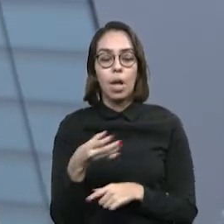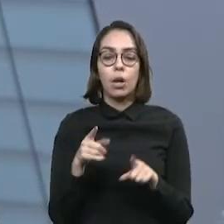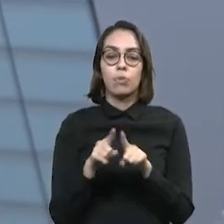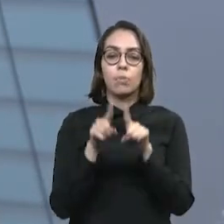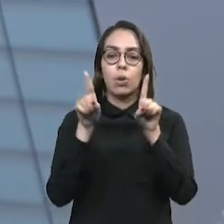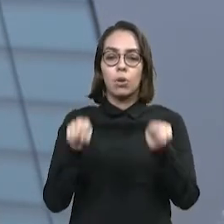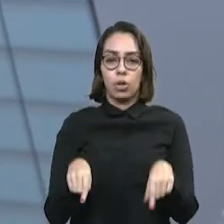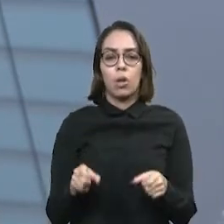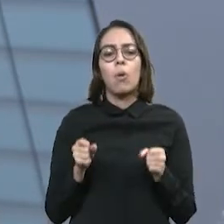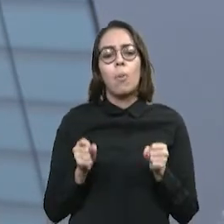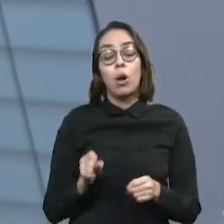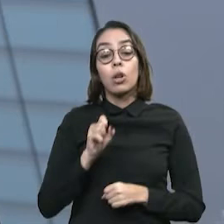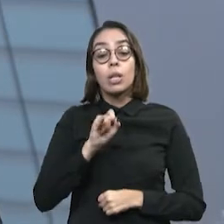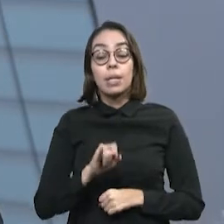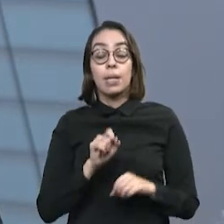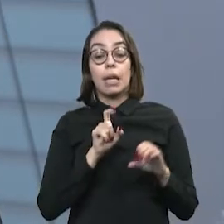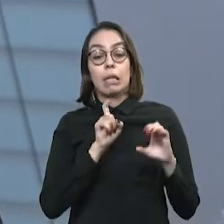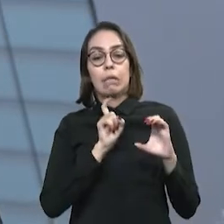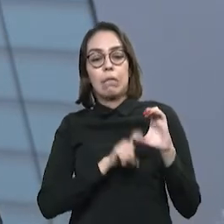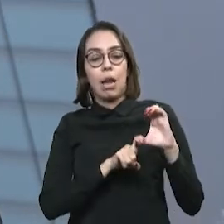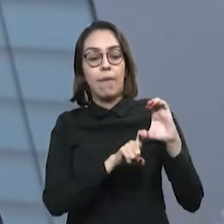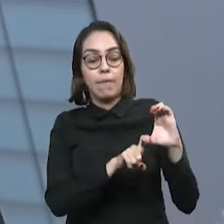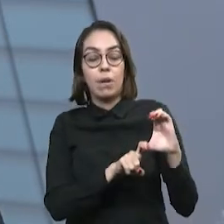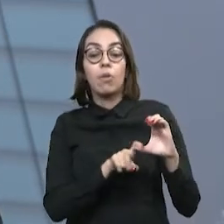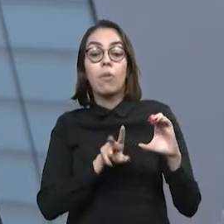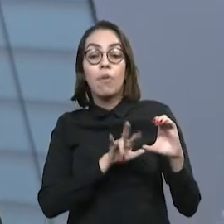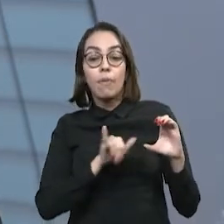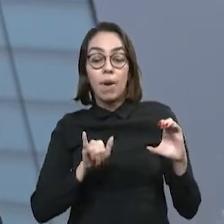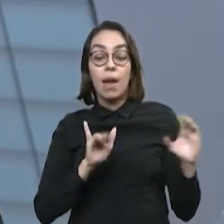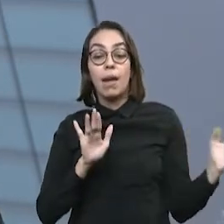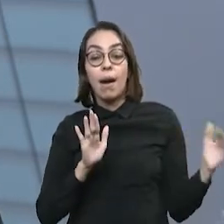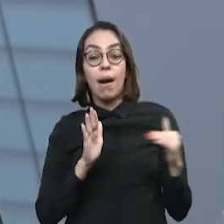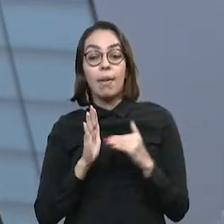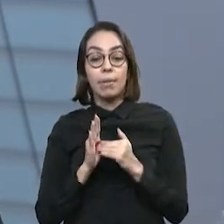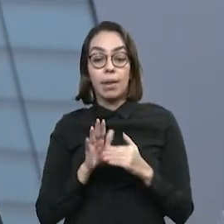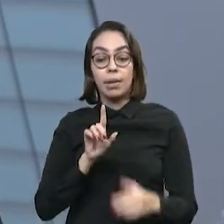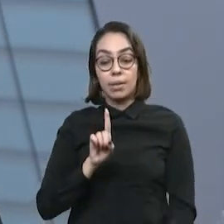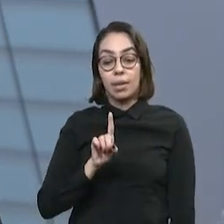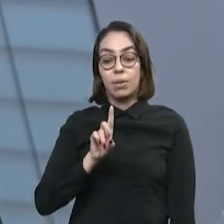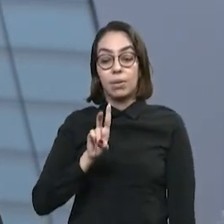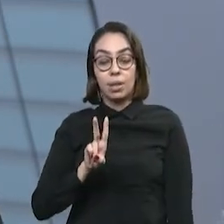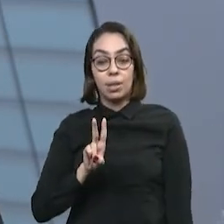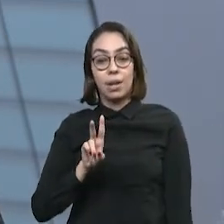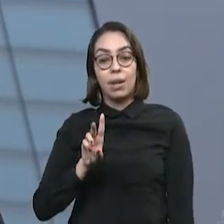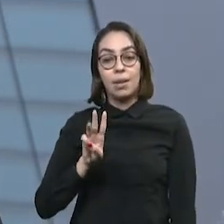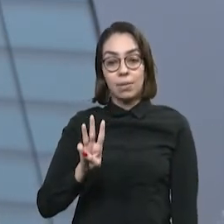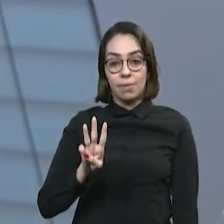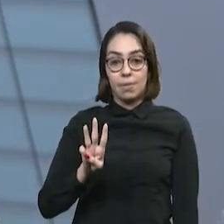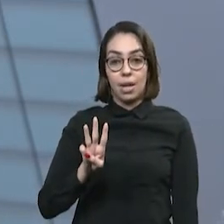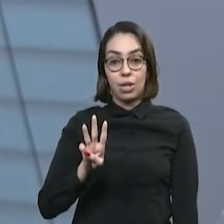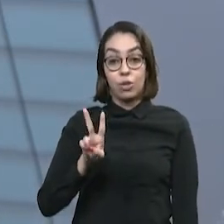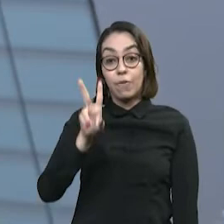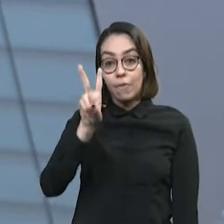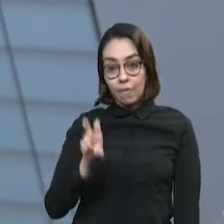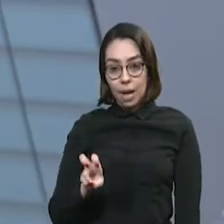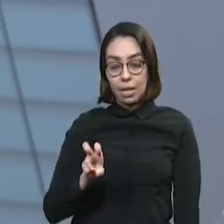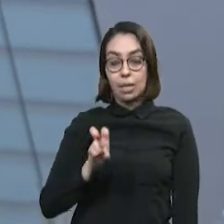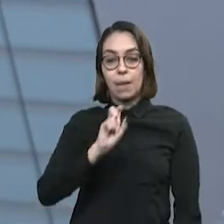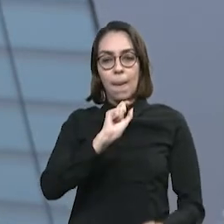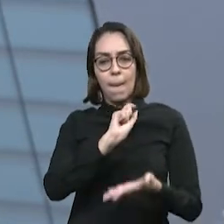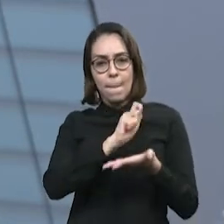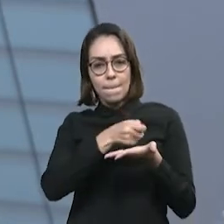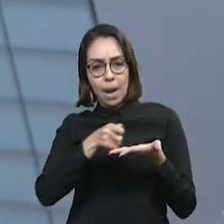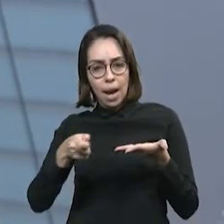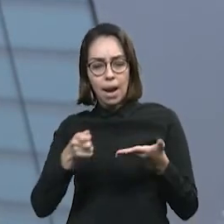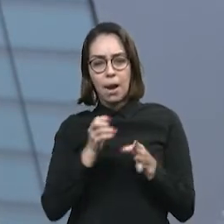seus débitos em até 137 vezes. A gente vai saber